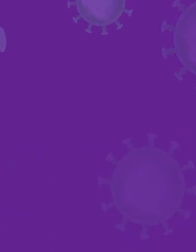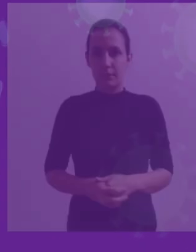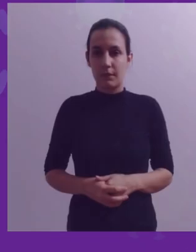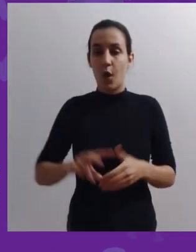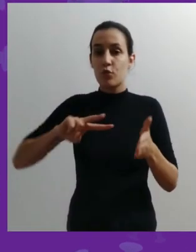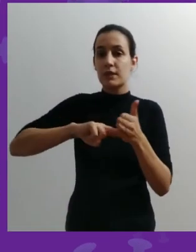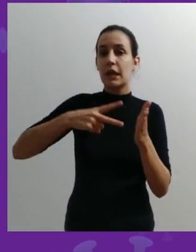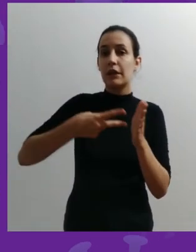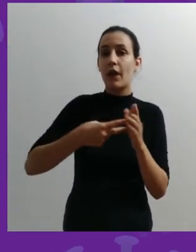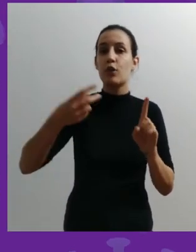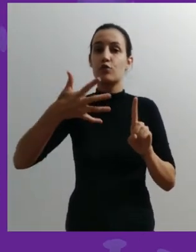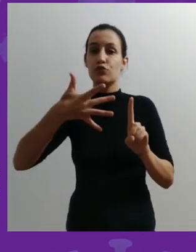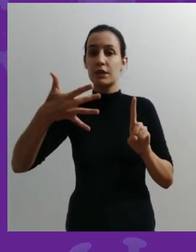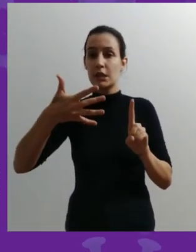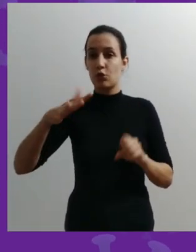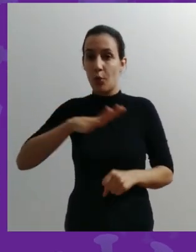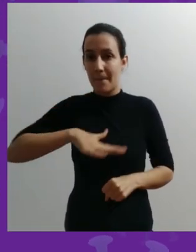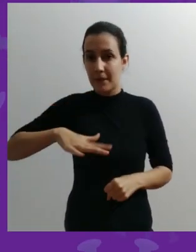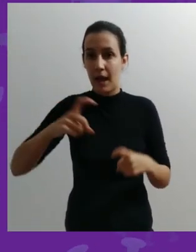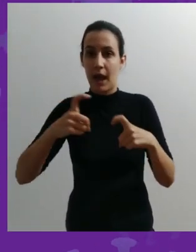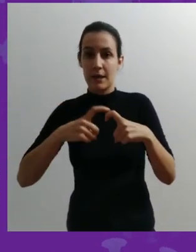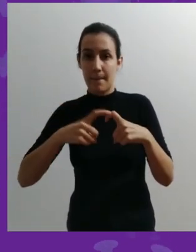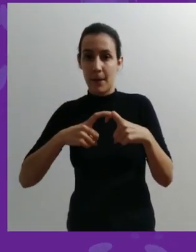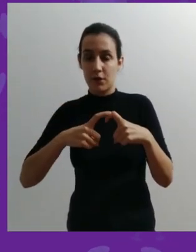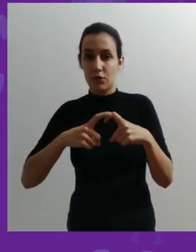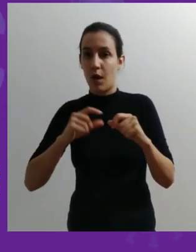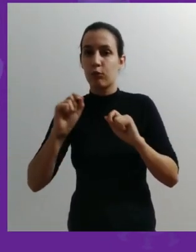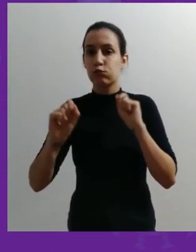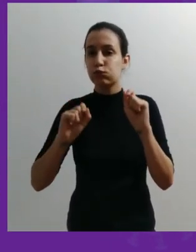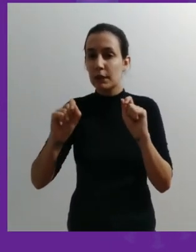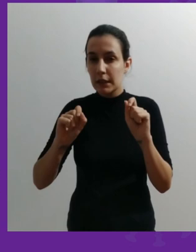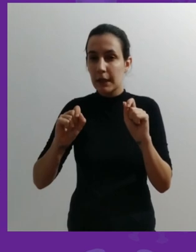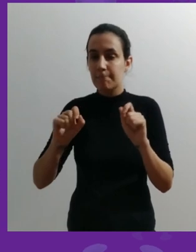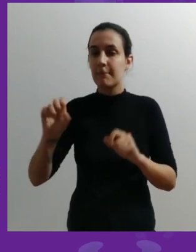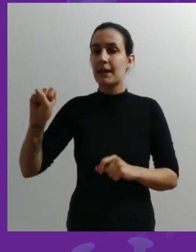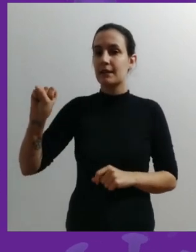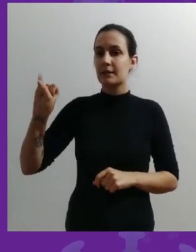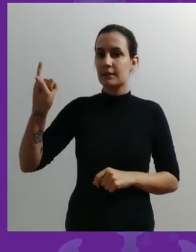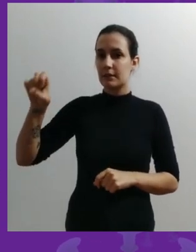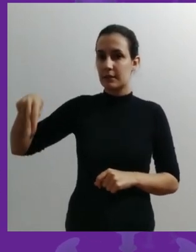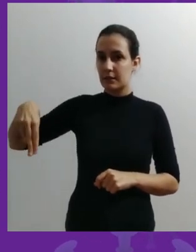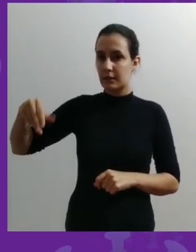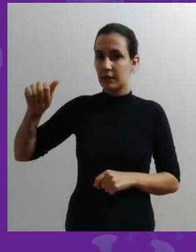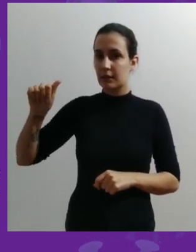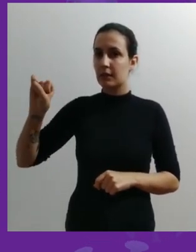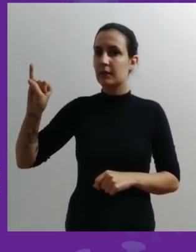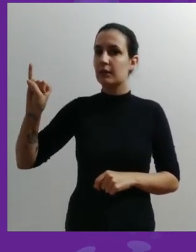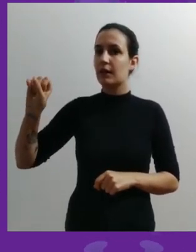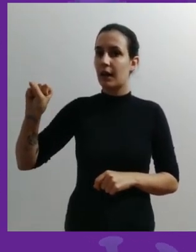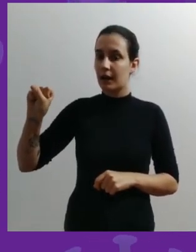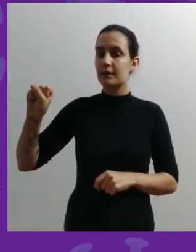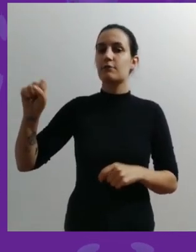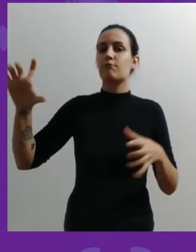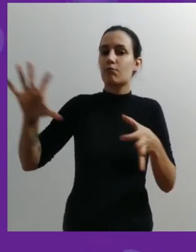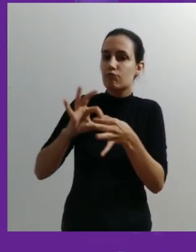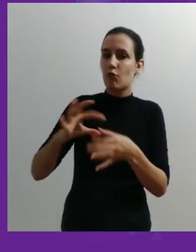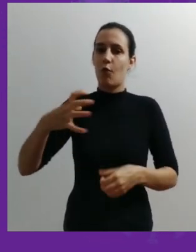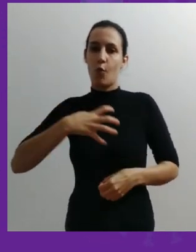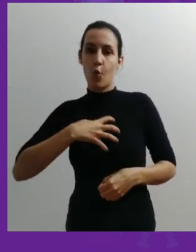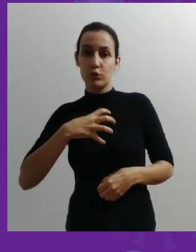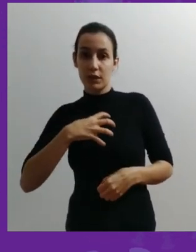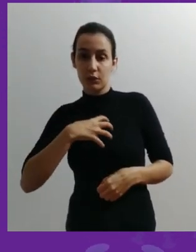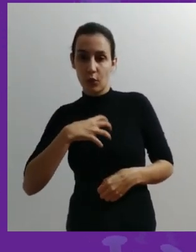A definição de síndrome na clínica é um conjunto de sinais mais sintomas,